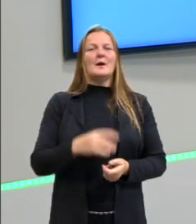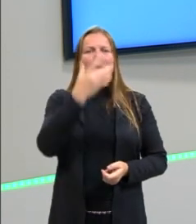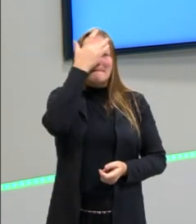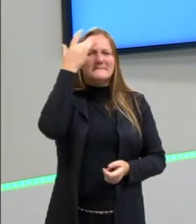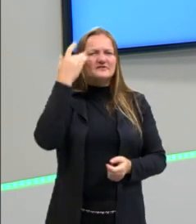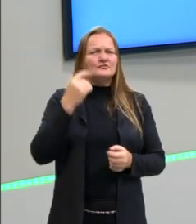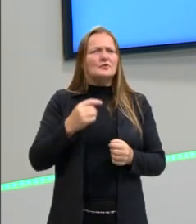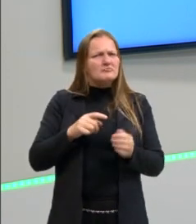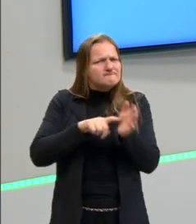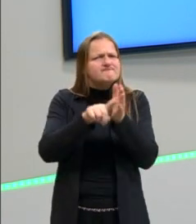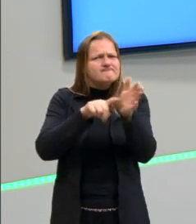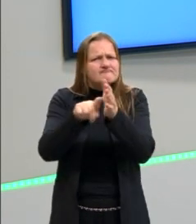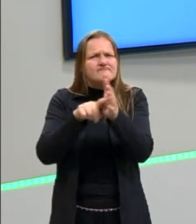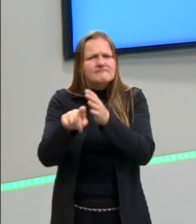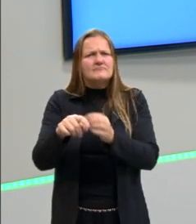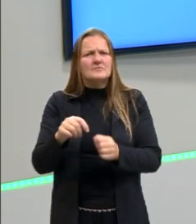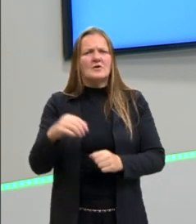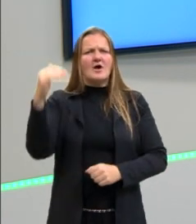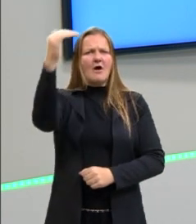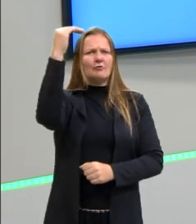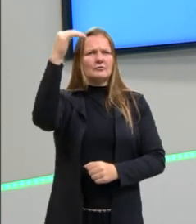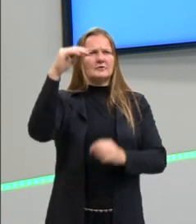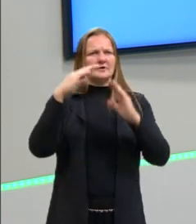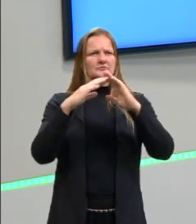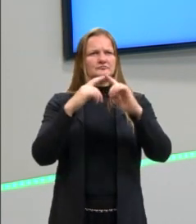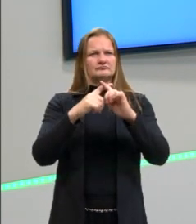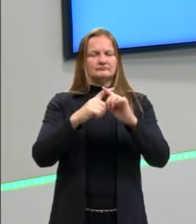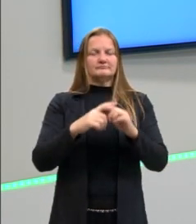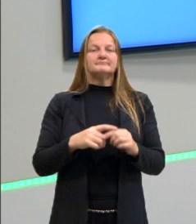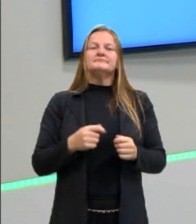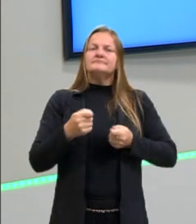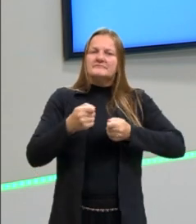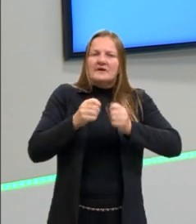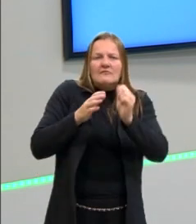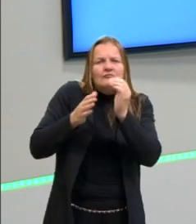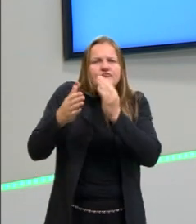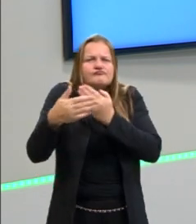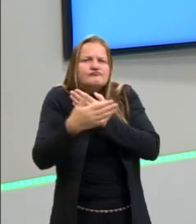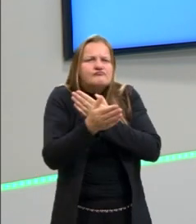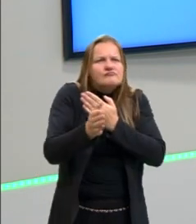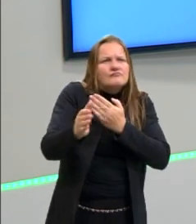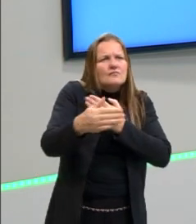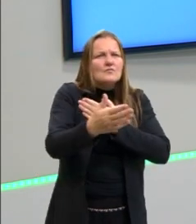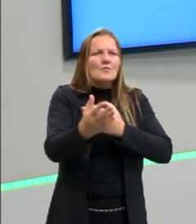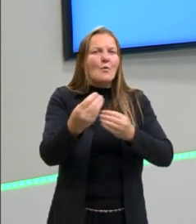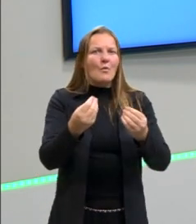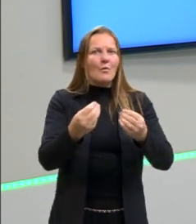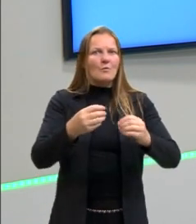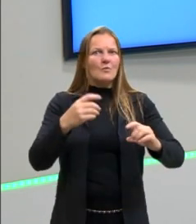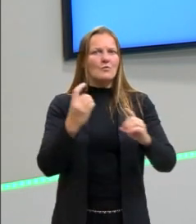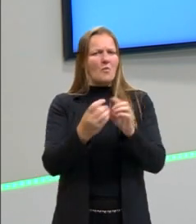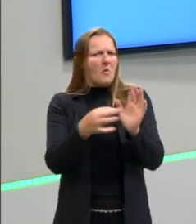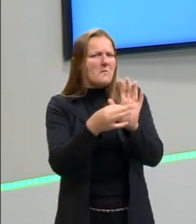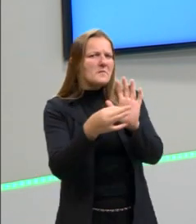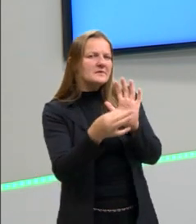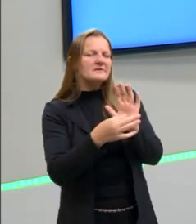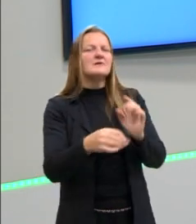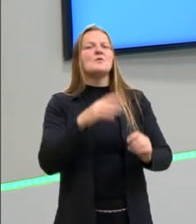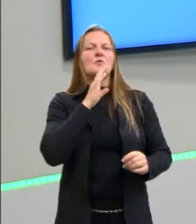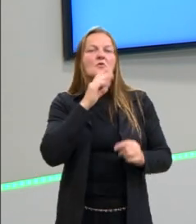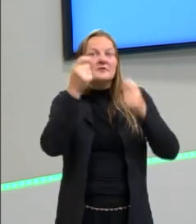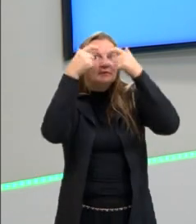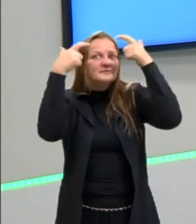ainda questionavam a autoridade da Igreja e tentavam, por outras vias, mostrar a sua opinião, seus